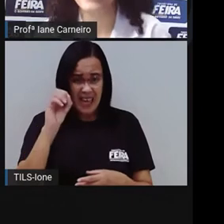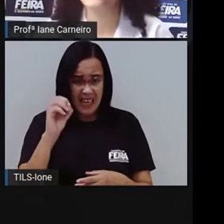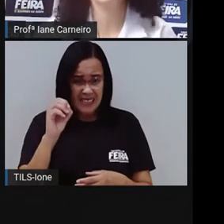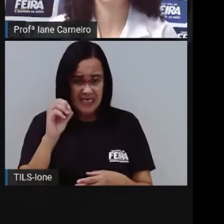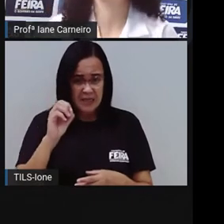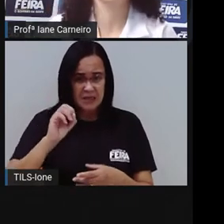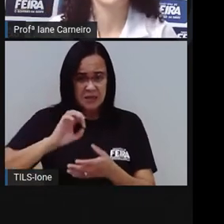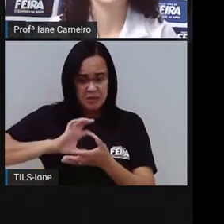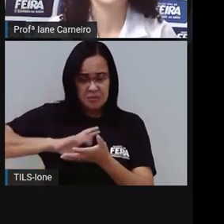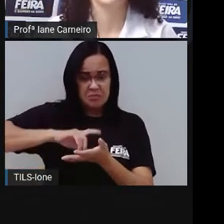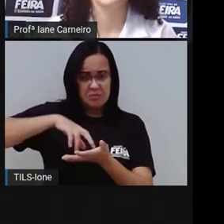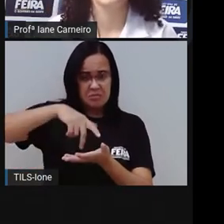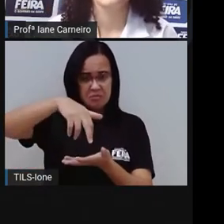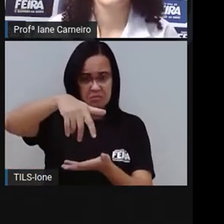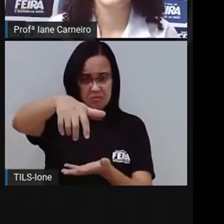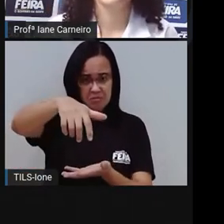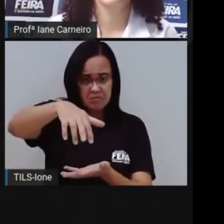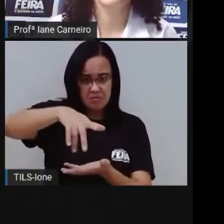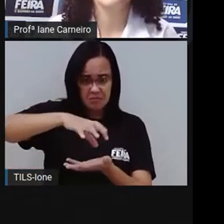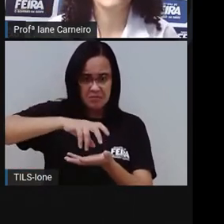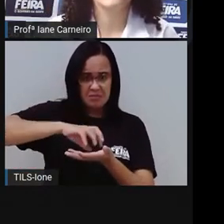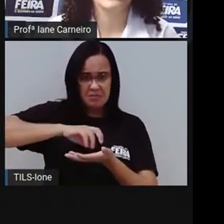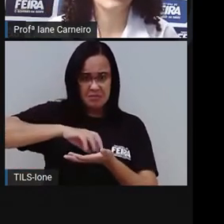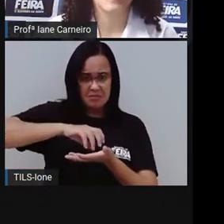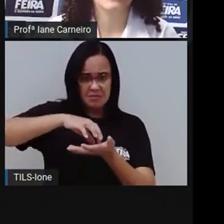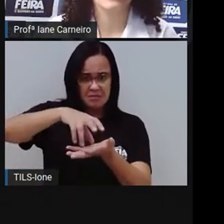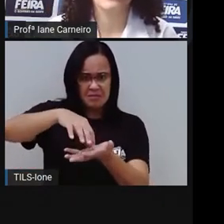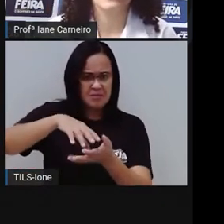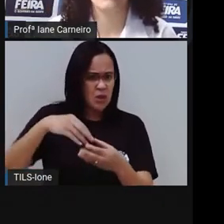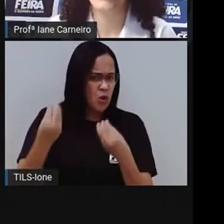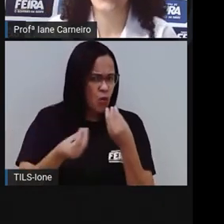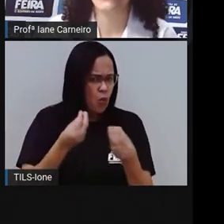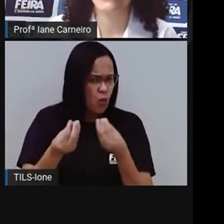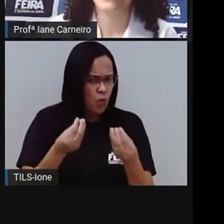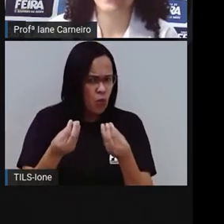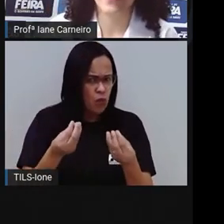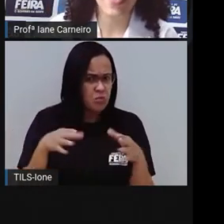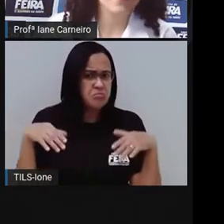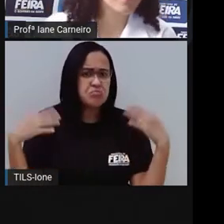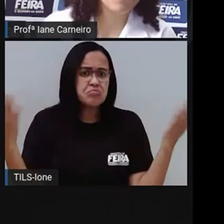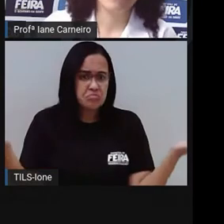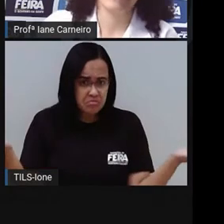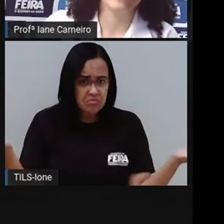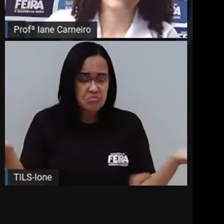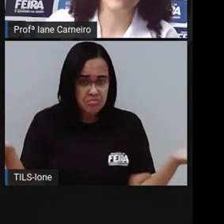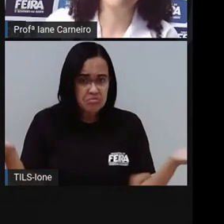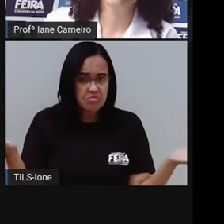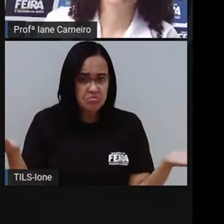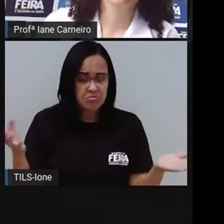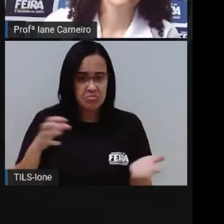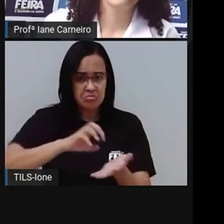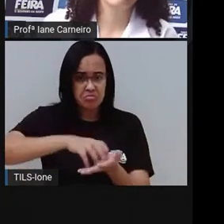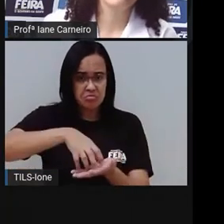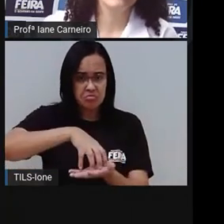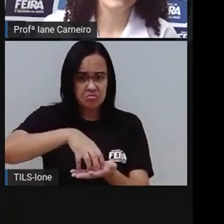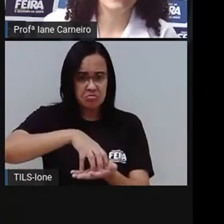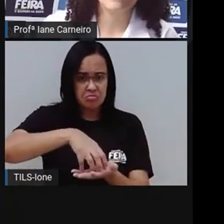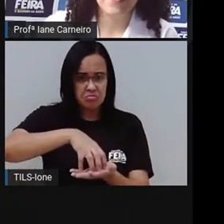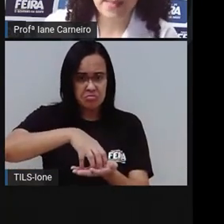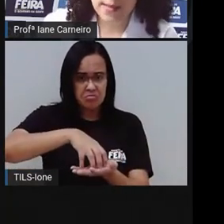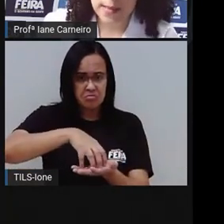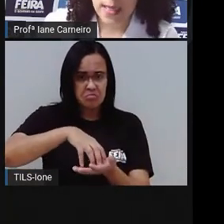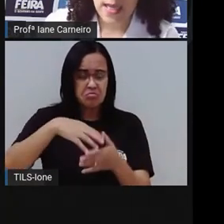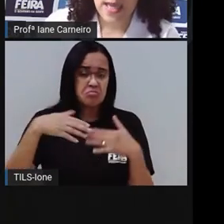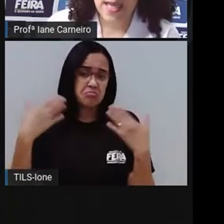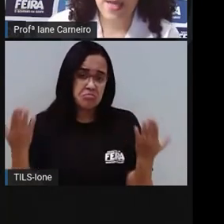aranha? Aranha não tem dez patas. Que bichinho é que tem dez patas? O polvo tem dez? Não, né? Que bichinho é que tem dez